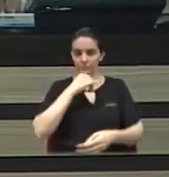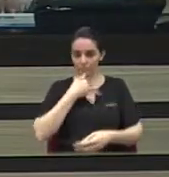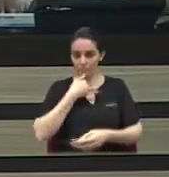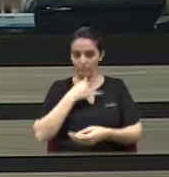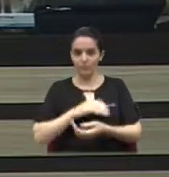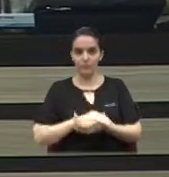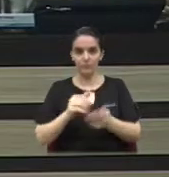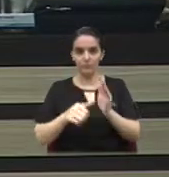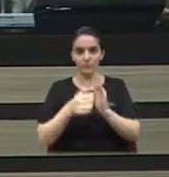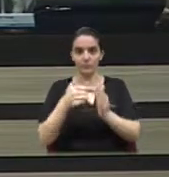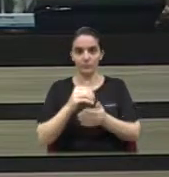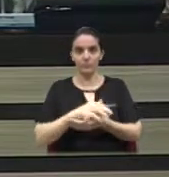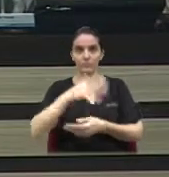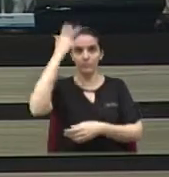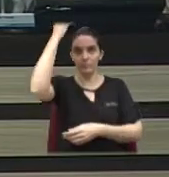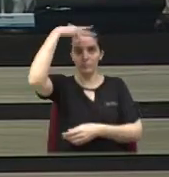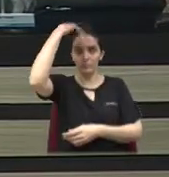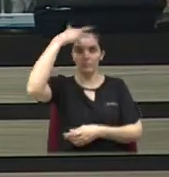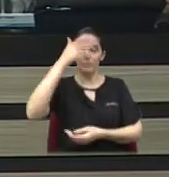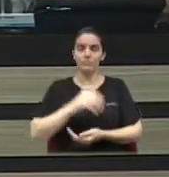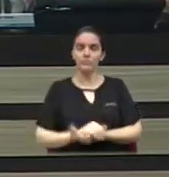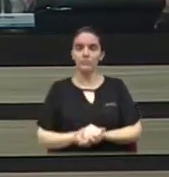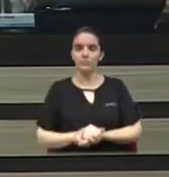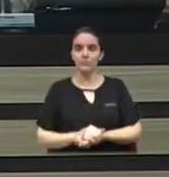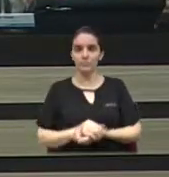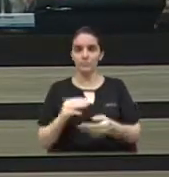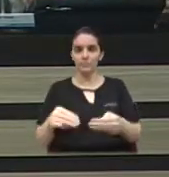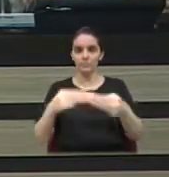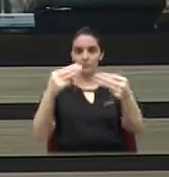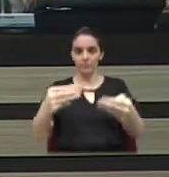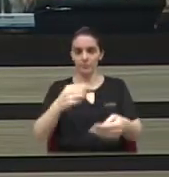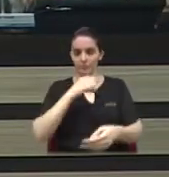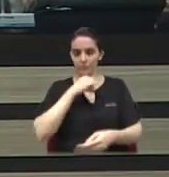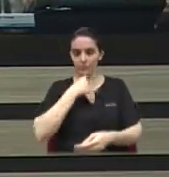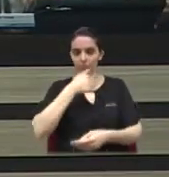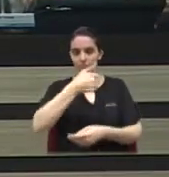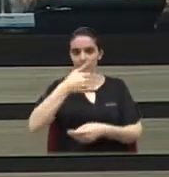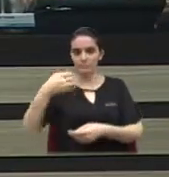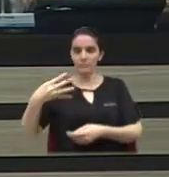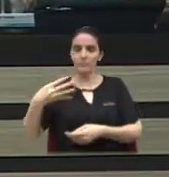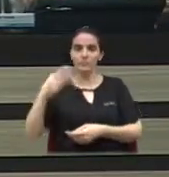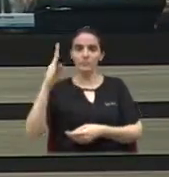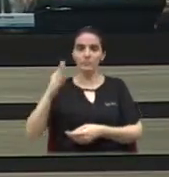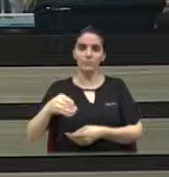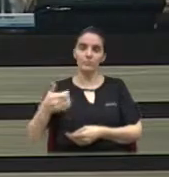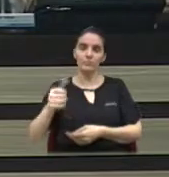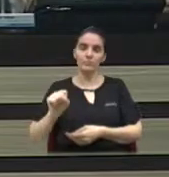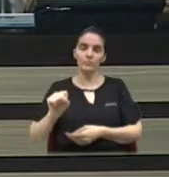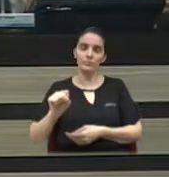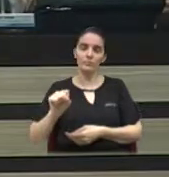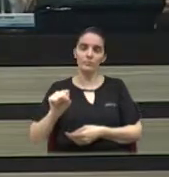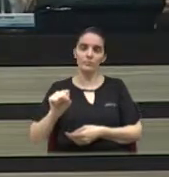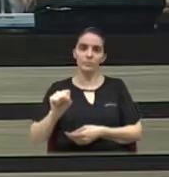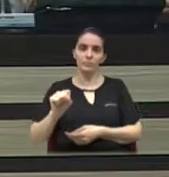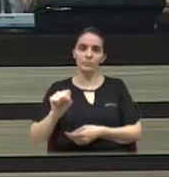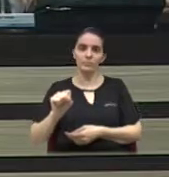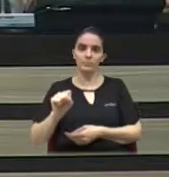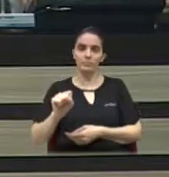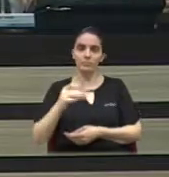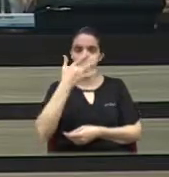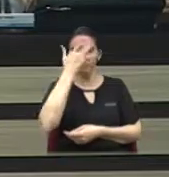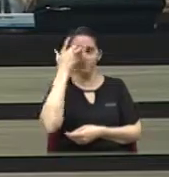Érica Tanque. Moção de pesar 114, 2018. Moção de pesar pelo